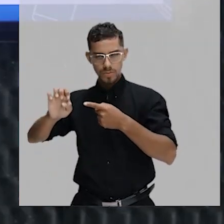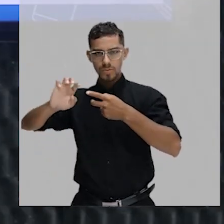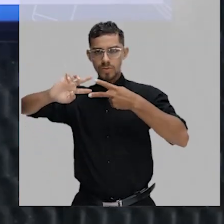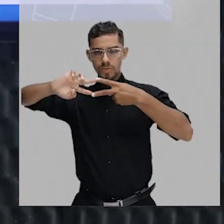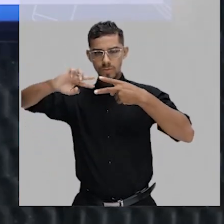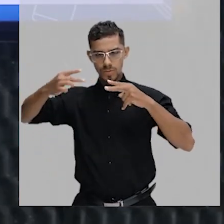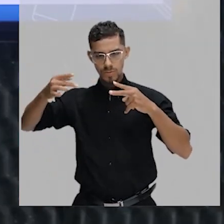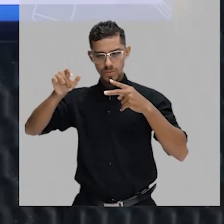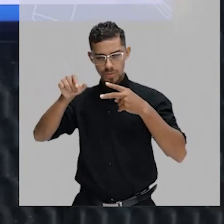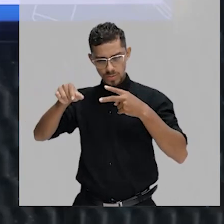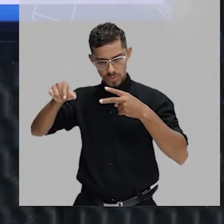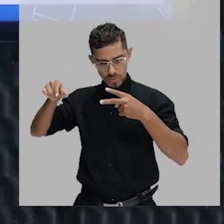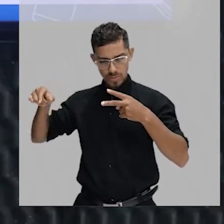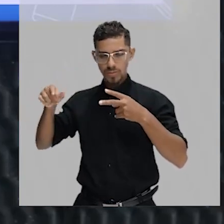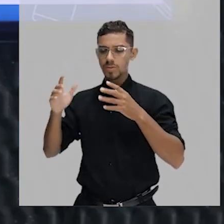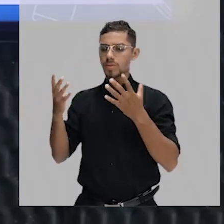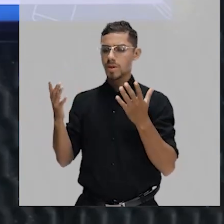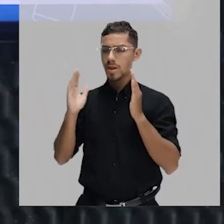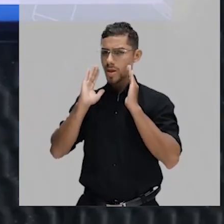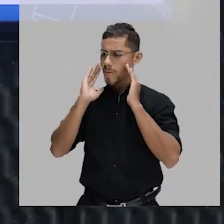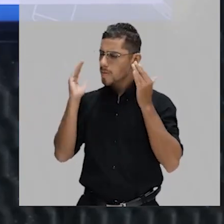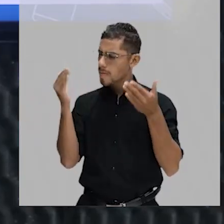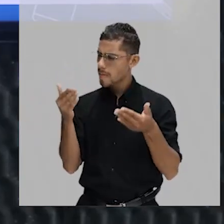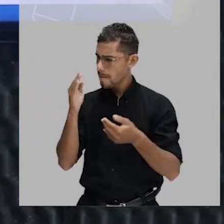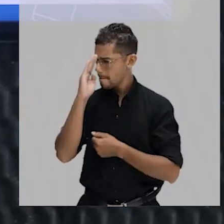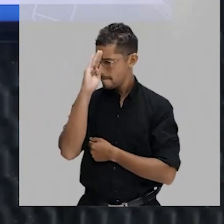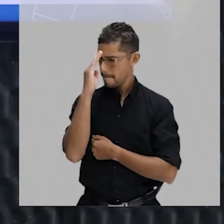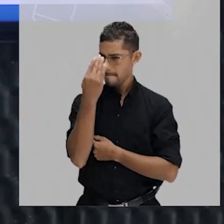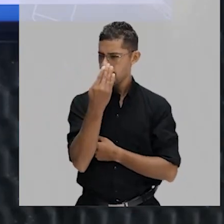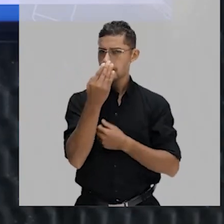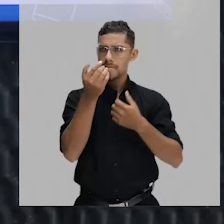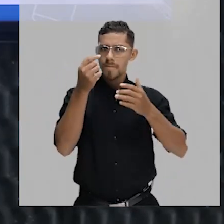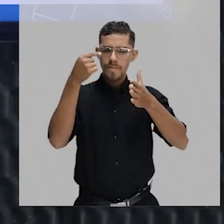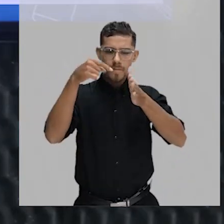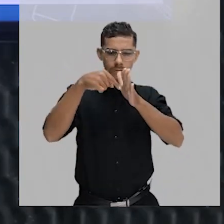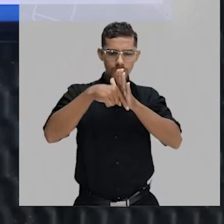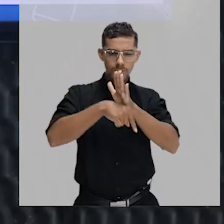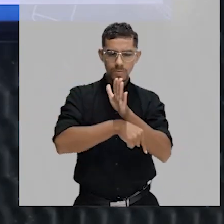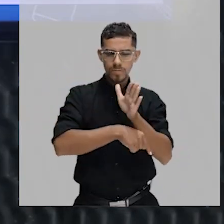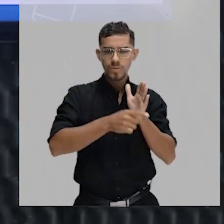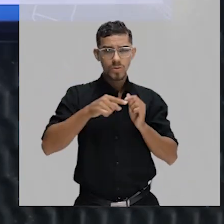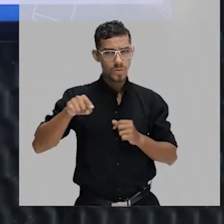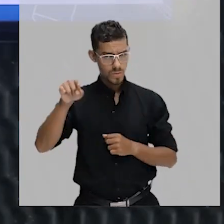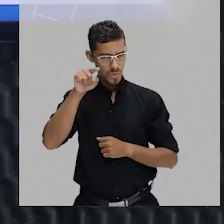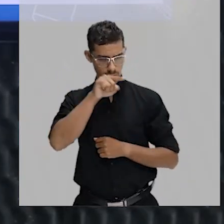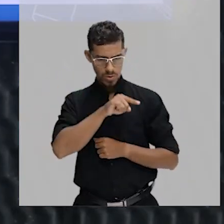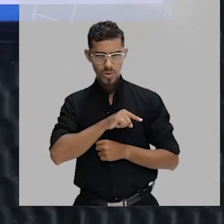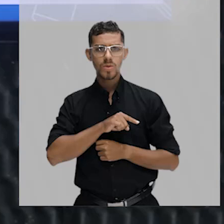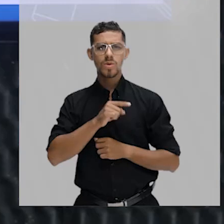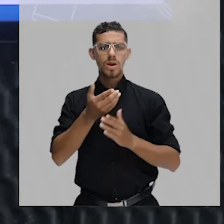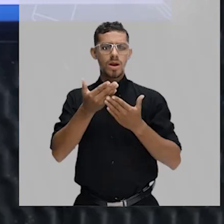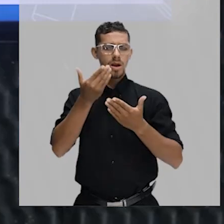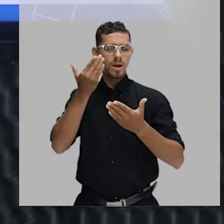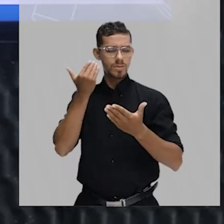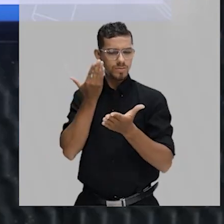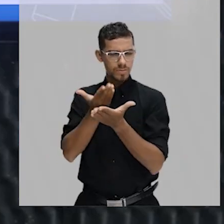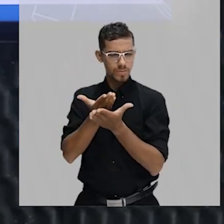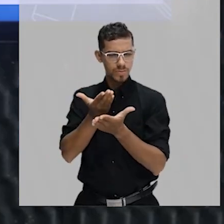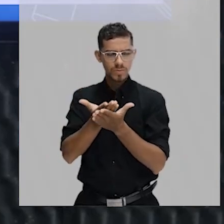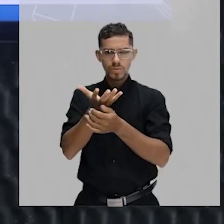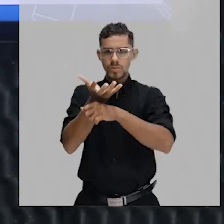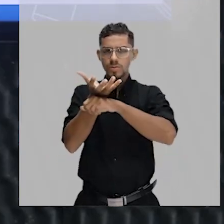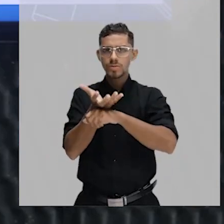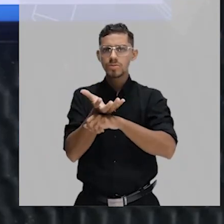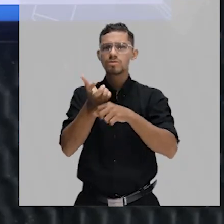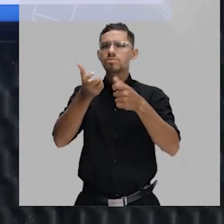dar uma maior ênfase sobre esse conceito. Vocês já sabem, eu já expliquei para vocês em aulas anteriores na parte de